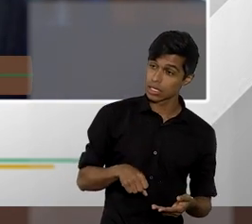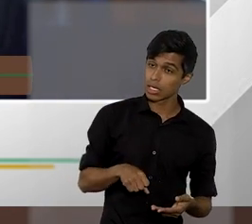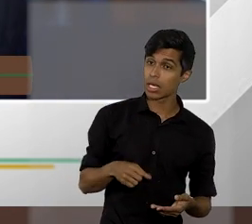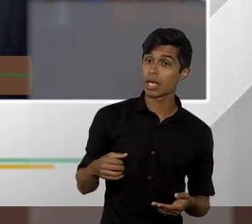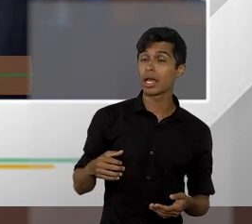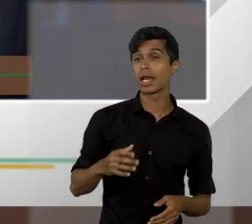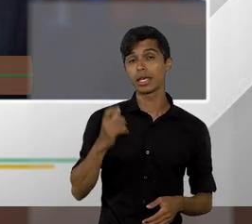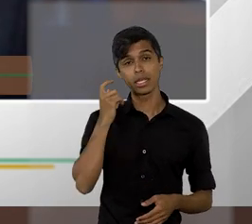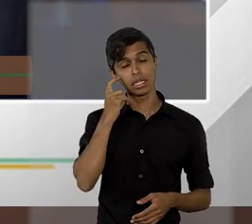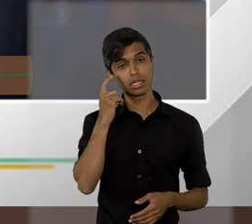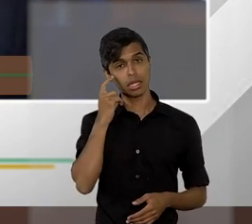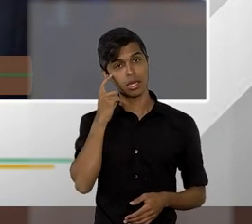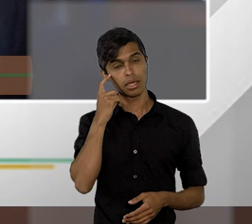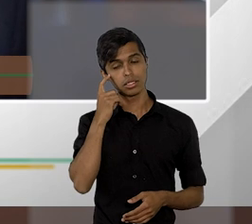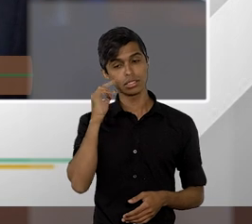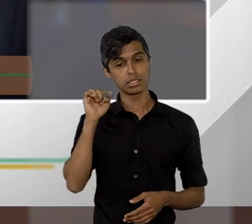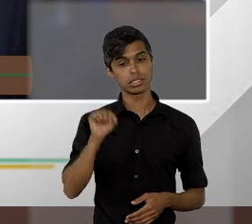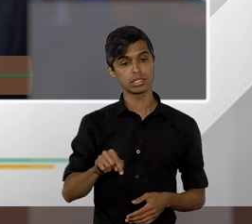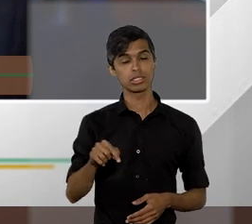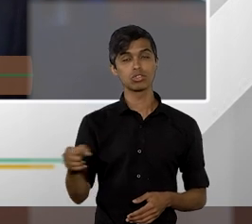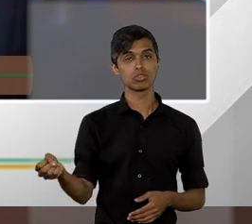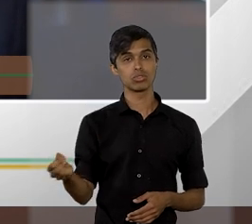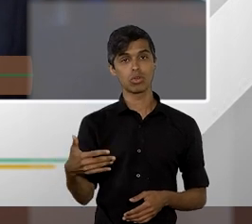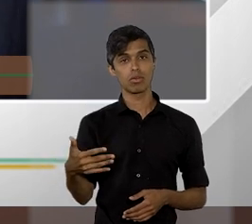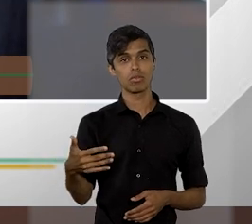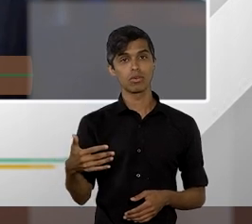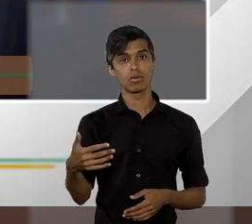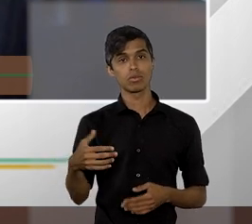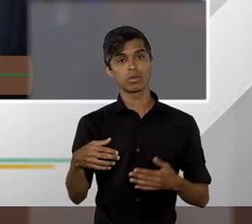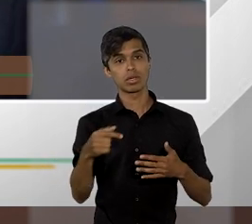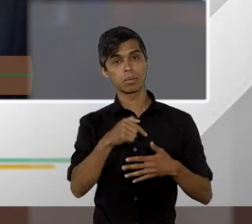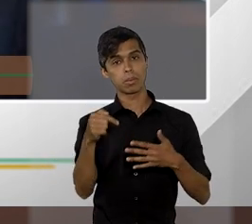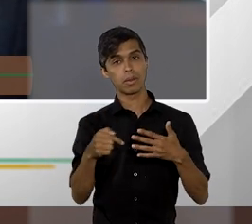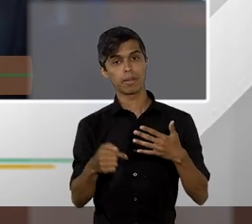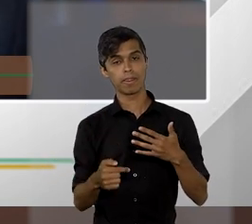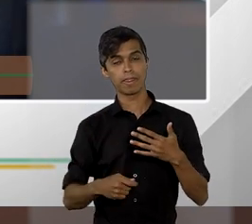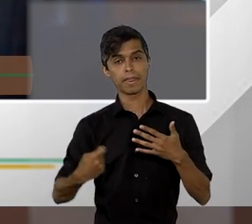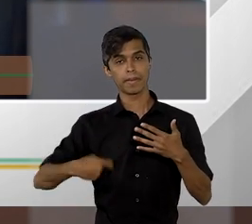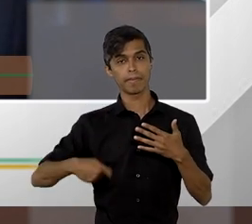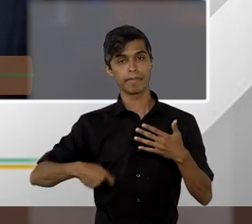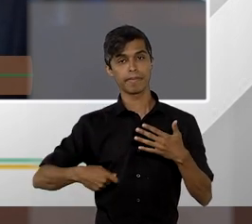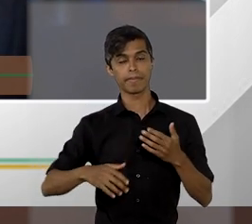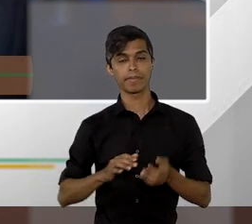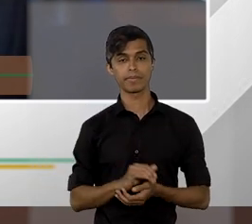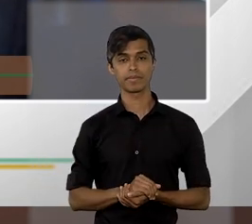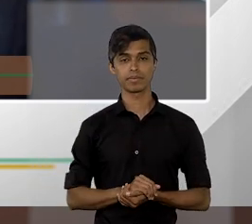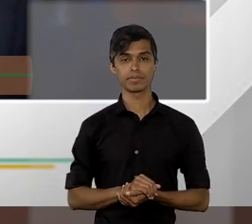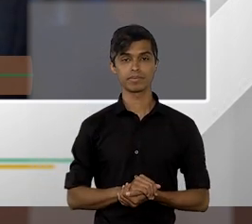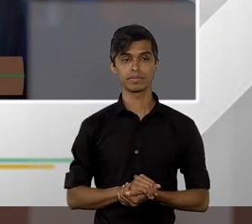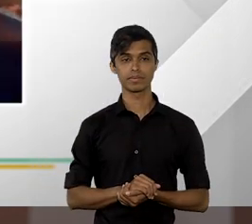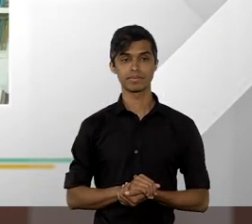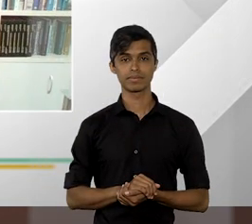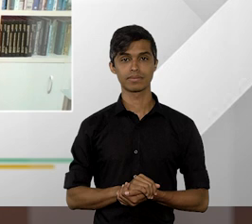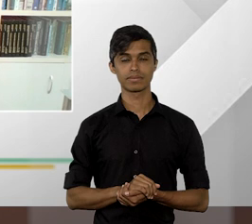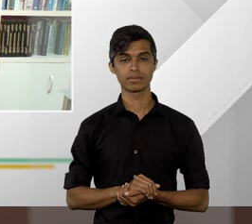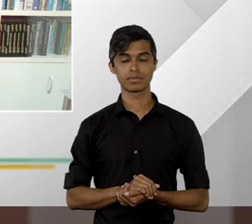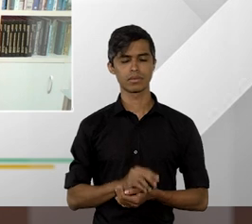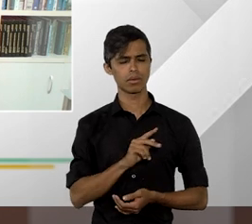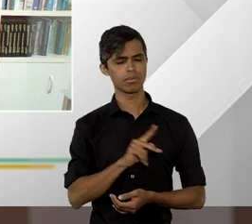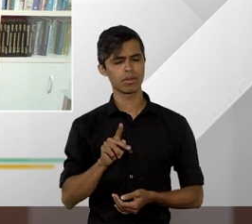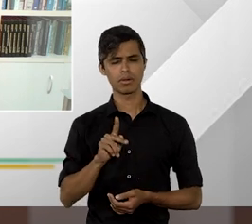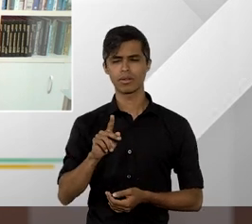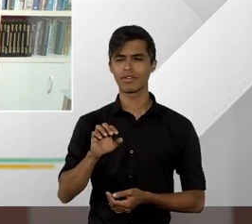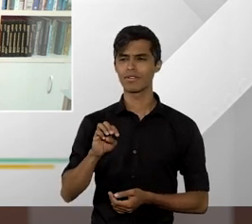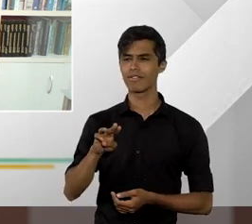modo, a ideia desse novo requisito ou desse novo filtro. O professor